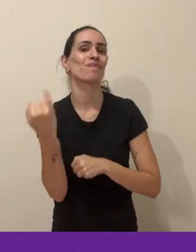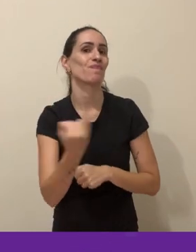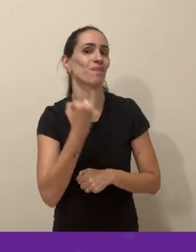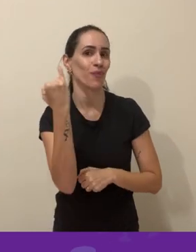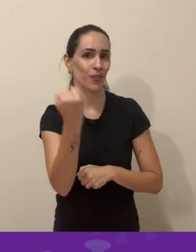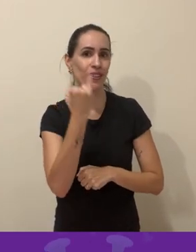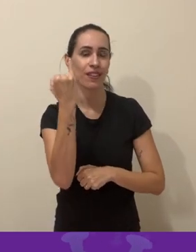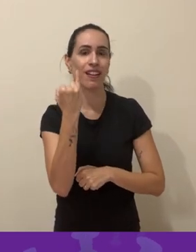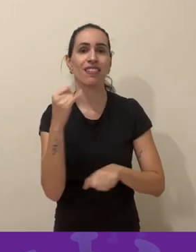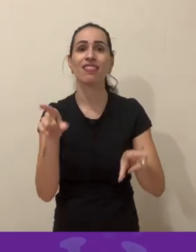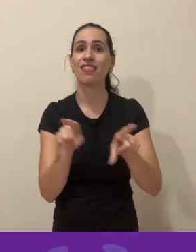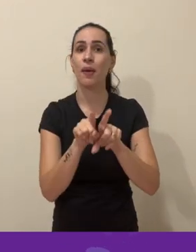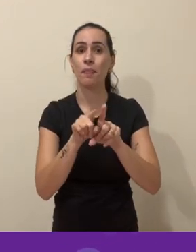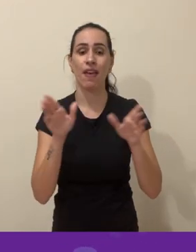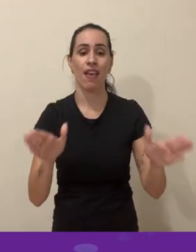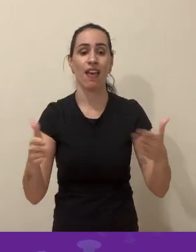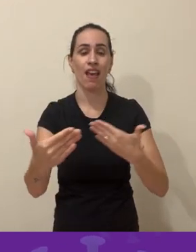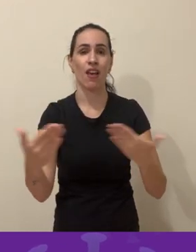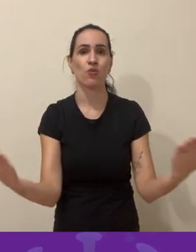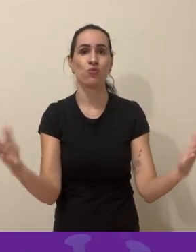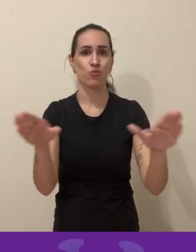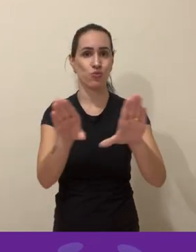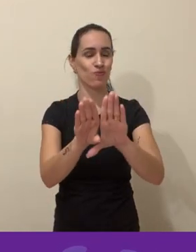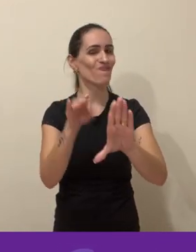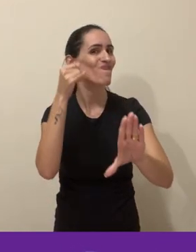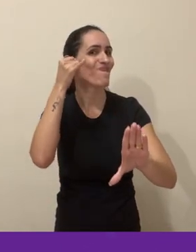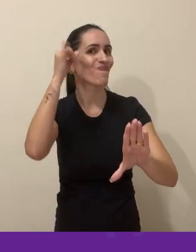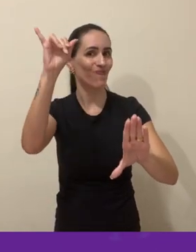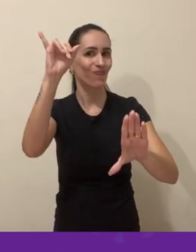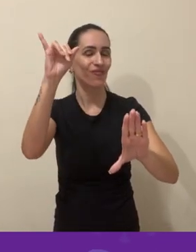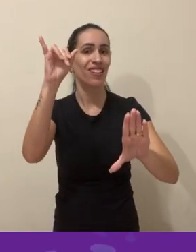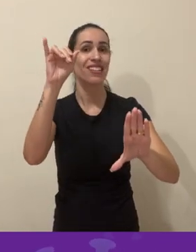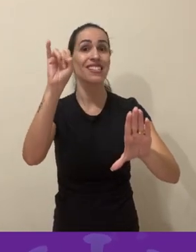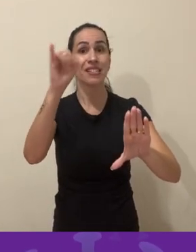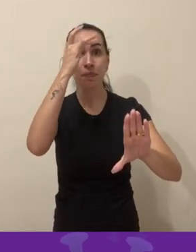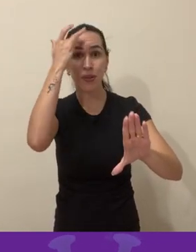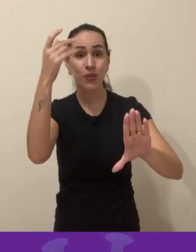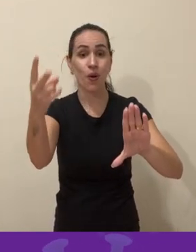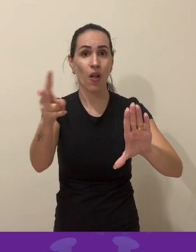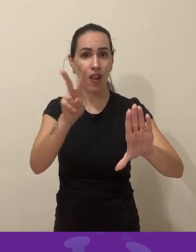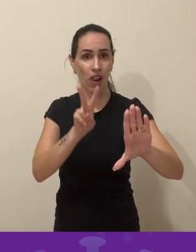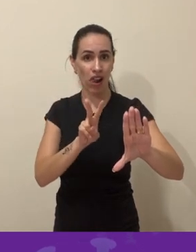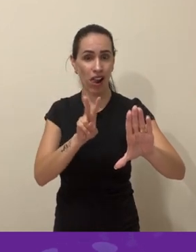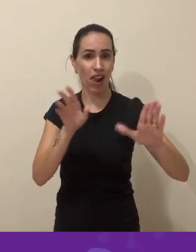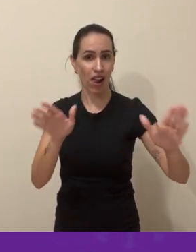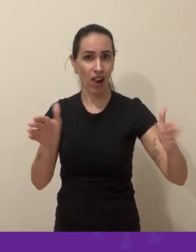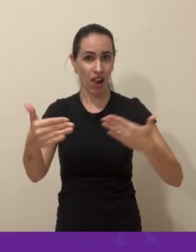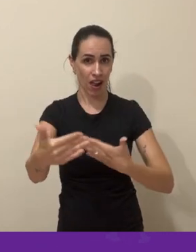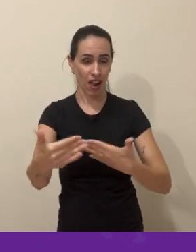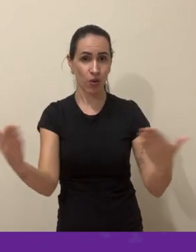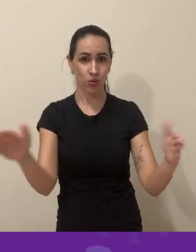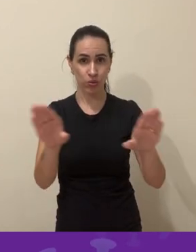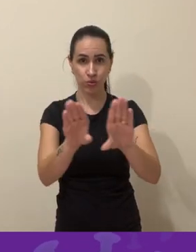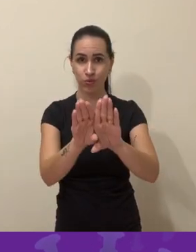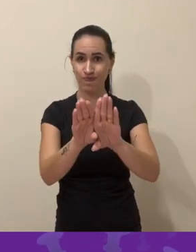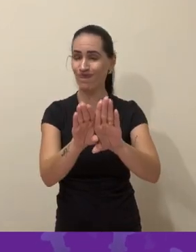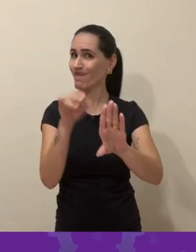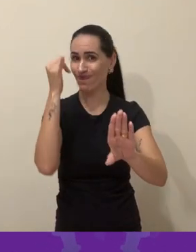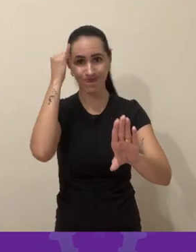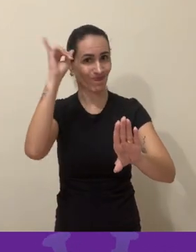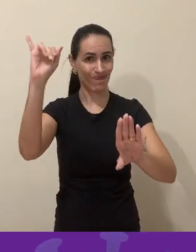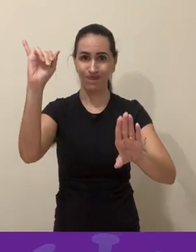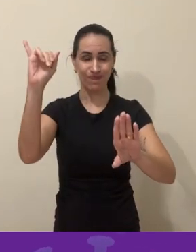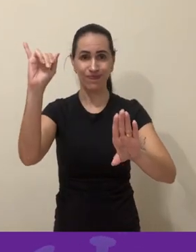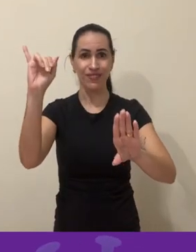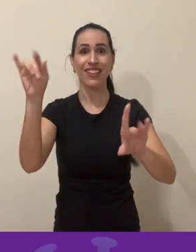ficar em locais fechados, principalmente se tiver mais alguém no local. Se tiver que entrar num banheiro, numa sala de um café, em